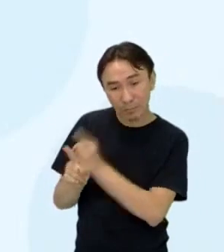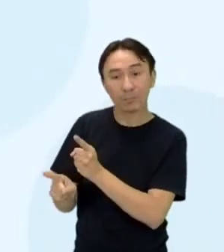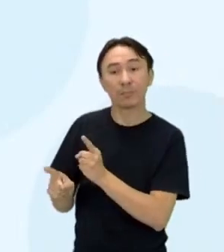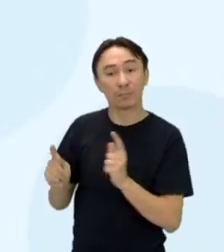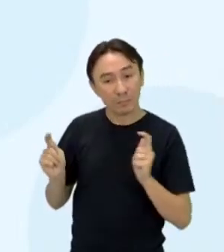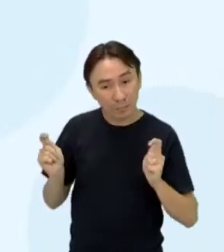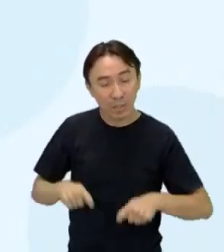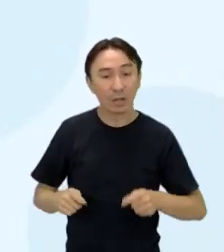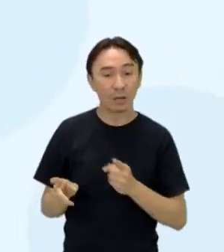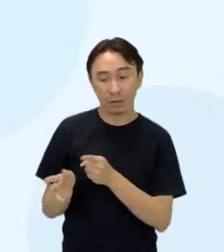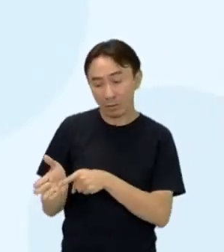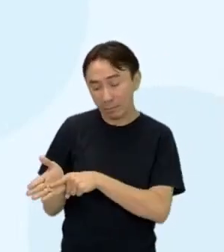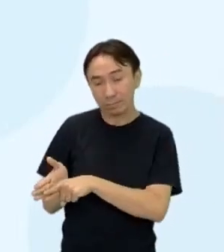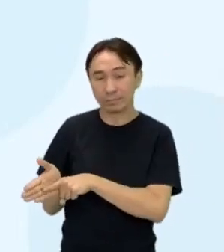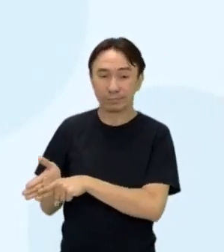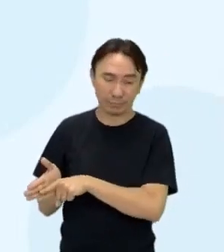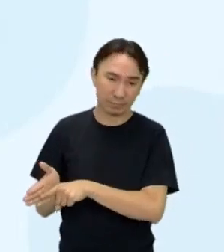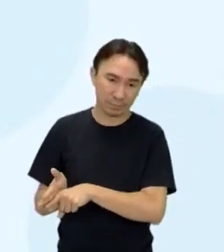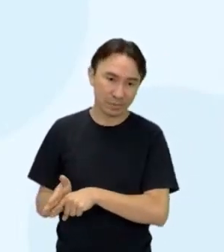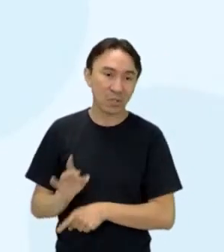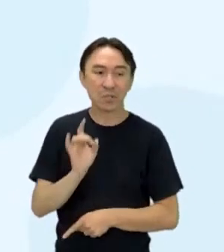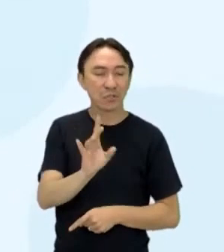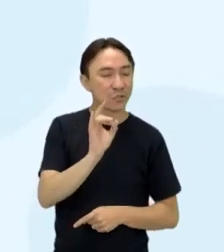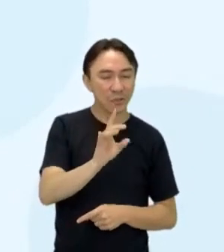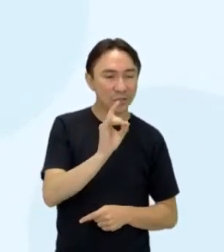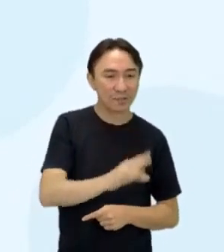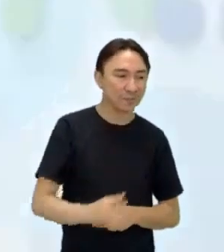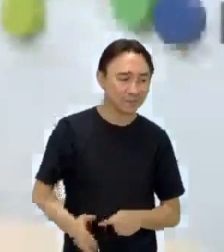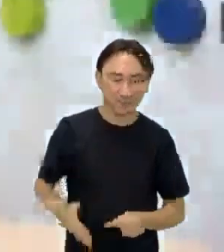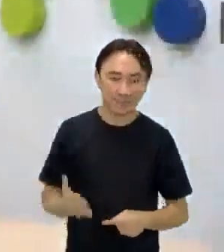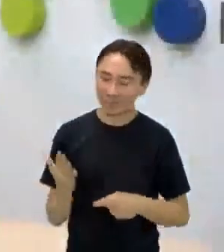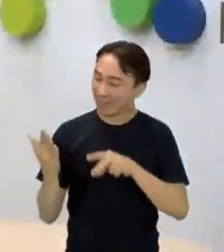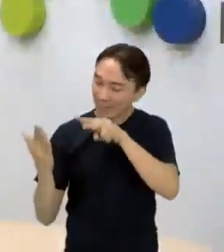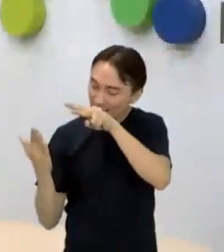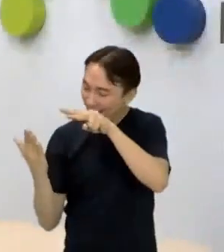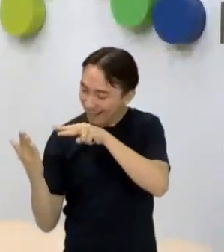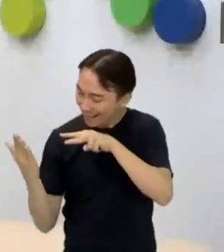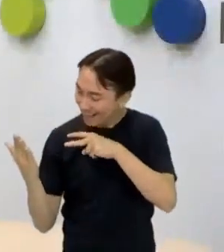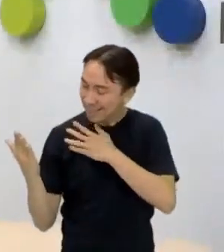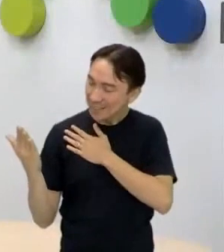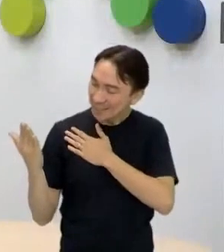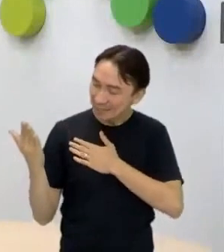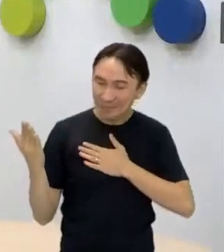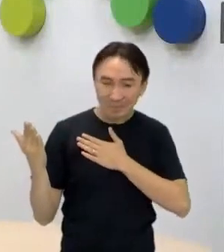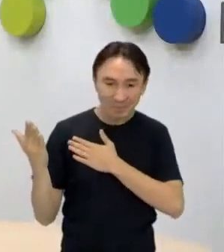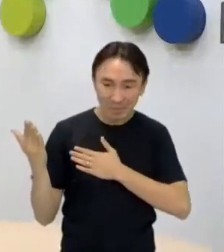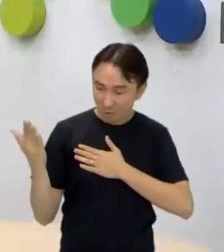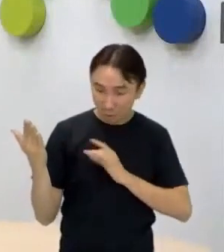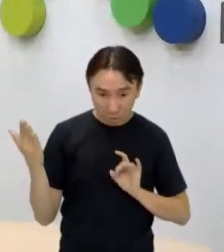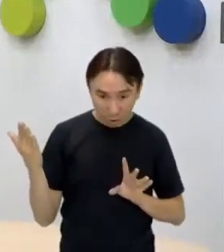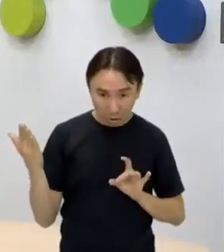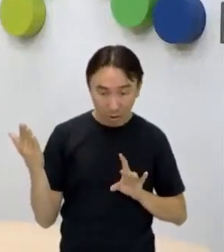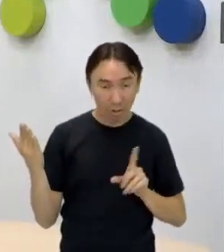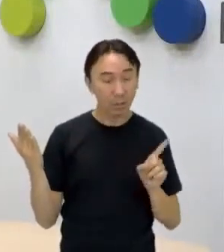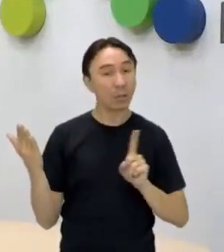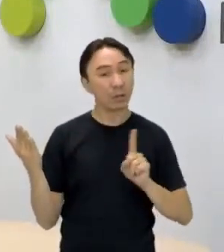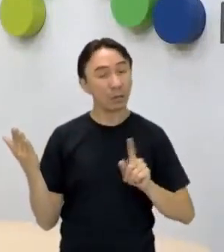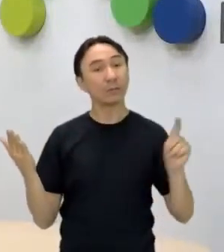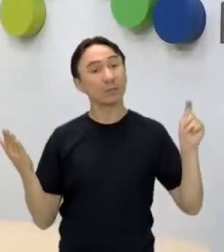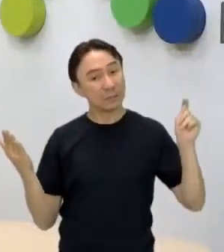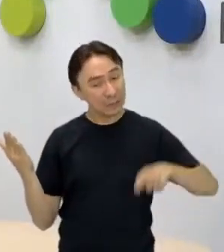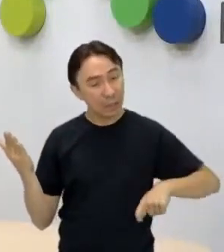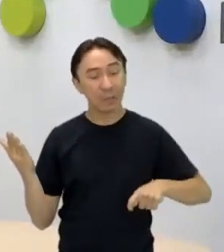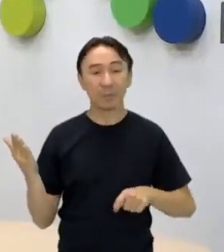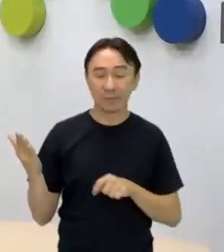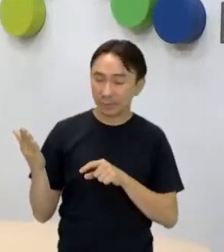também, não só de deleite, né? A gente não sente só prazer em ler um livro, a gente descobre muita coisa. A gente consegue fazer